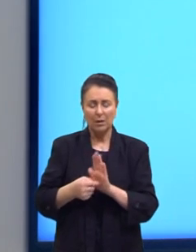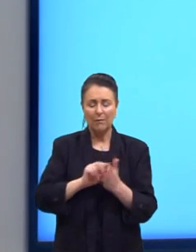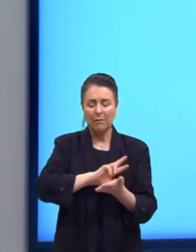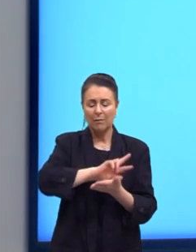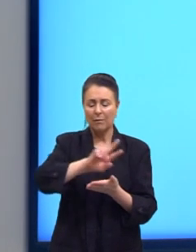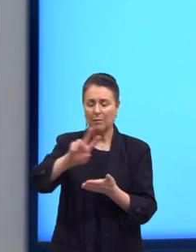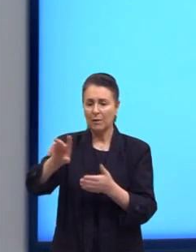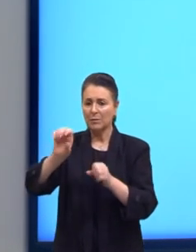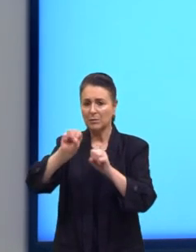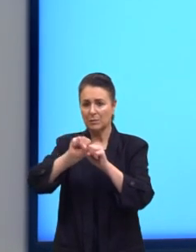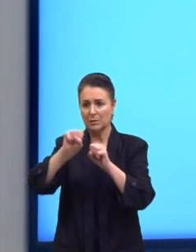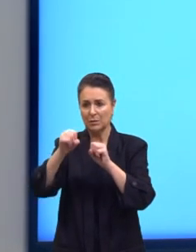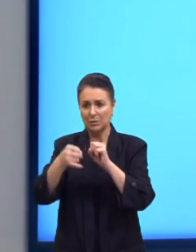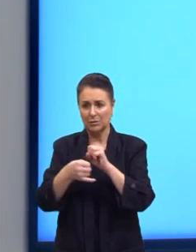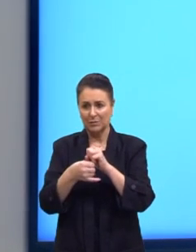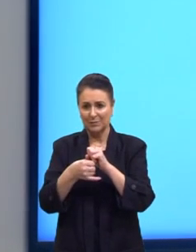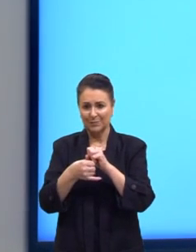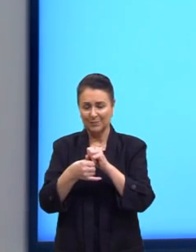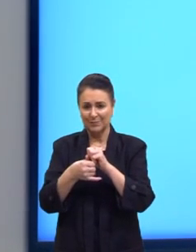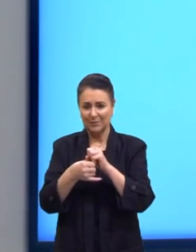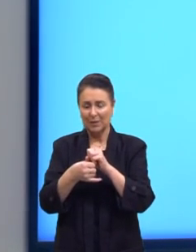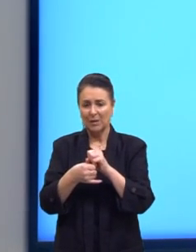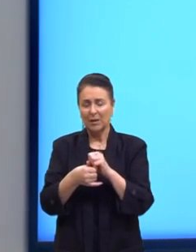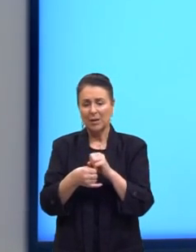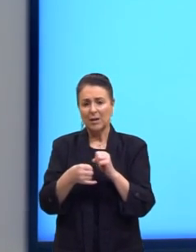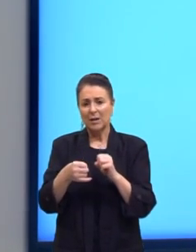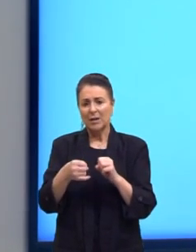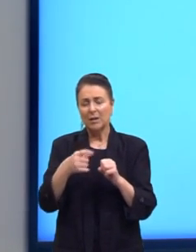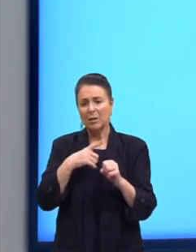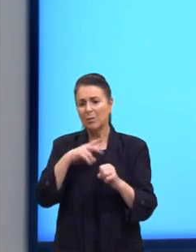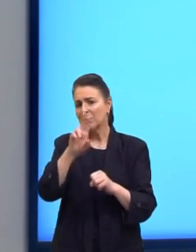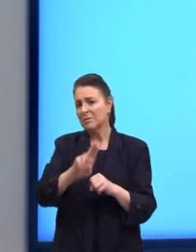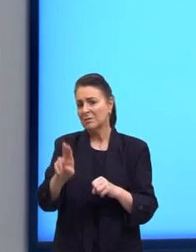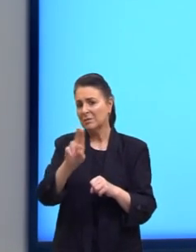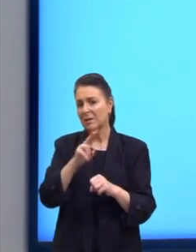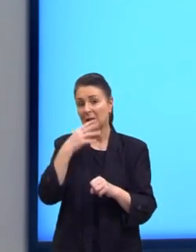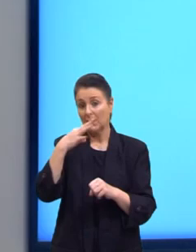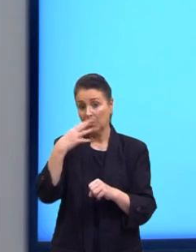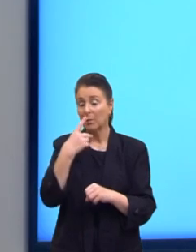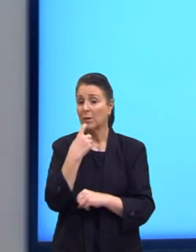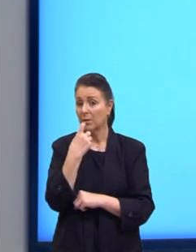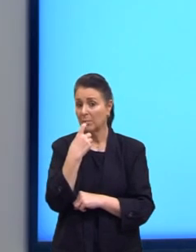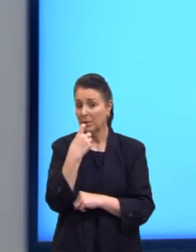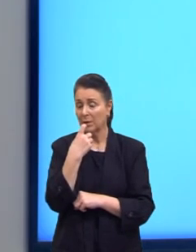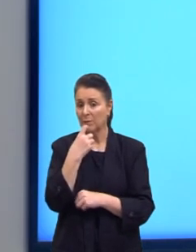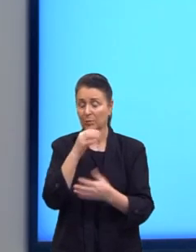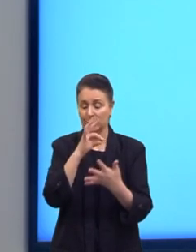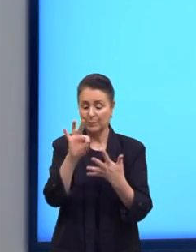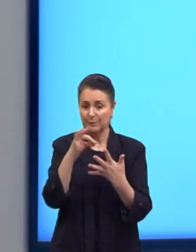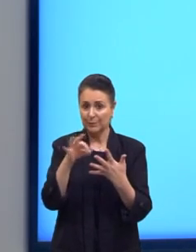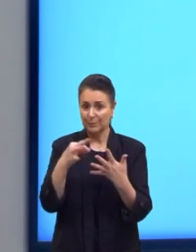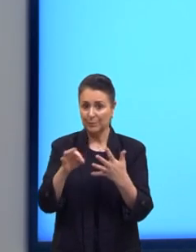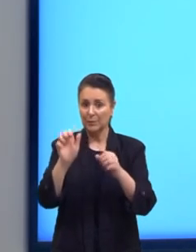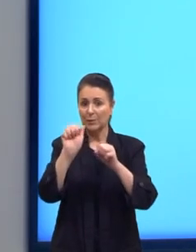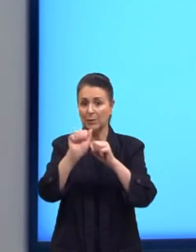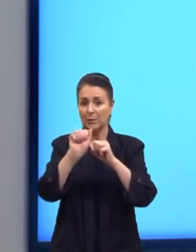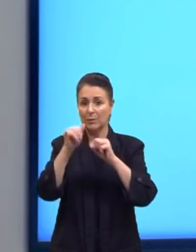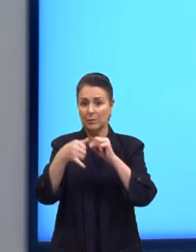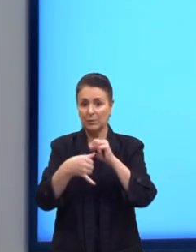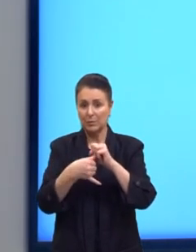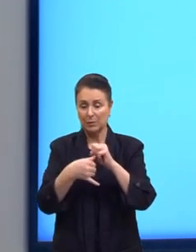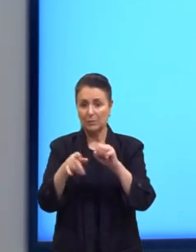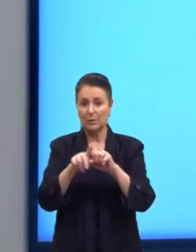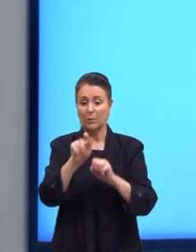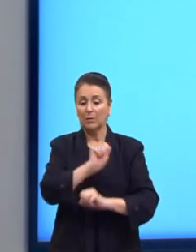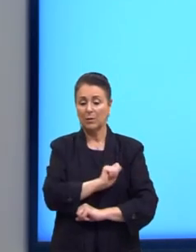adjetivos. Inúmeros. E eu coloquei em vermelho, eu grifei em vermelho os adjetivos e grifei